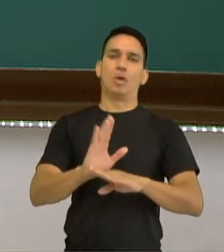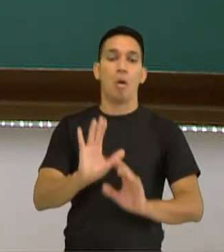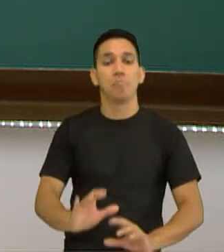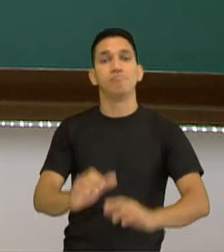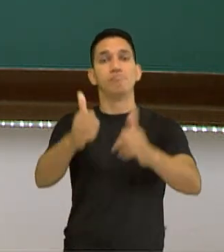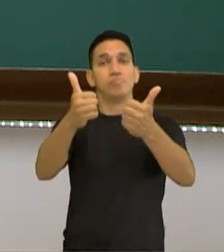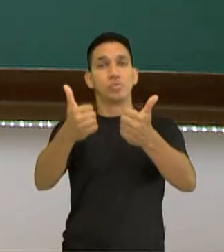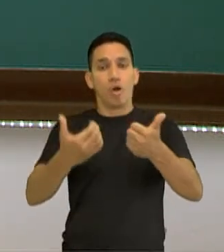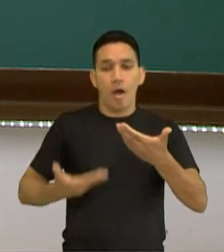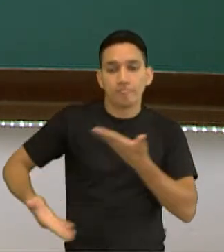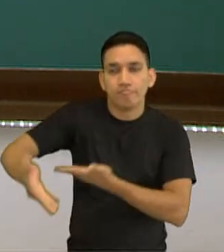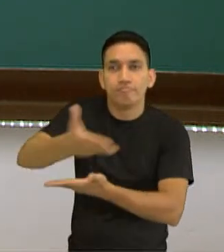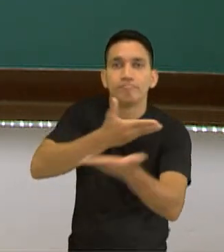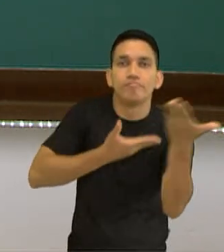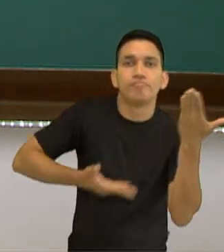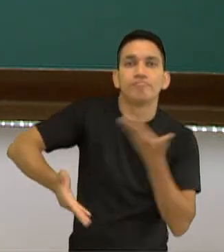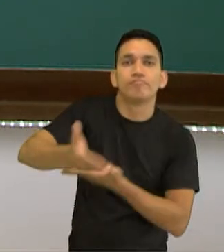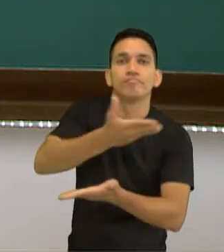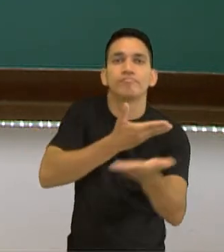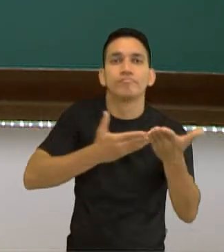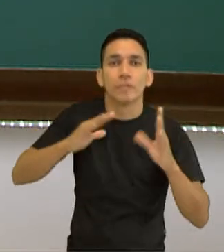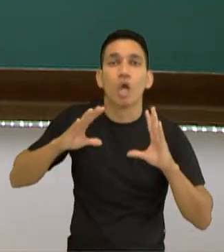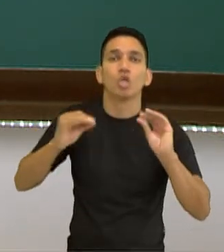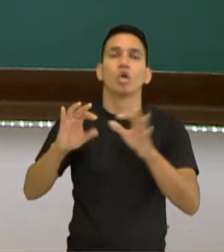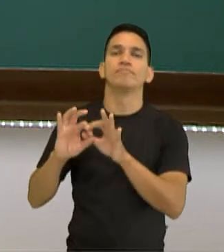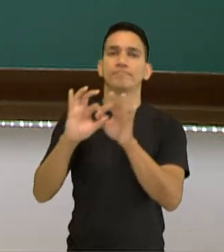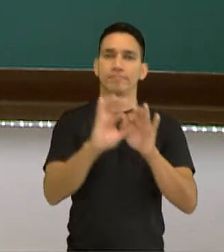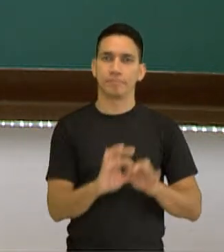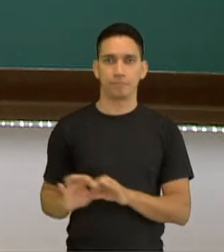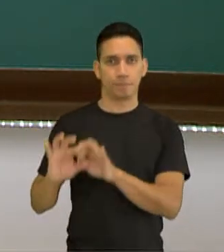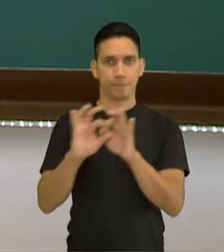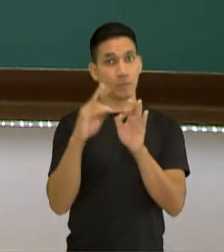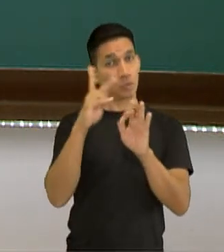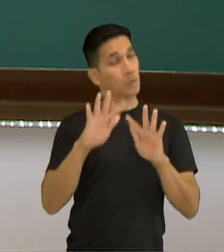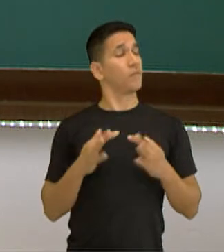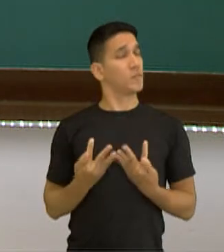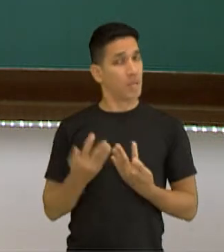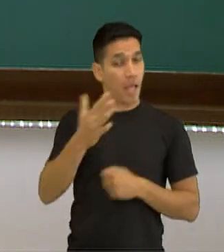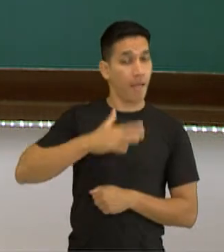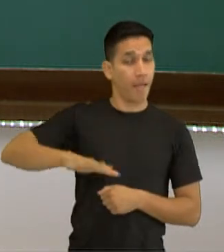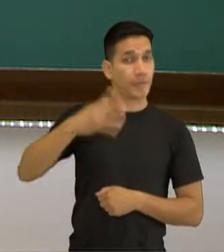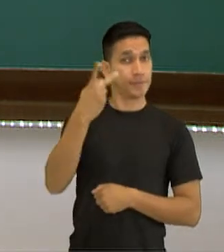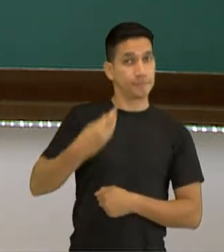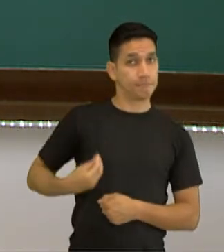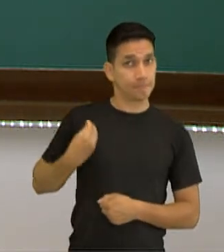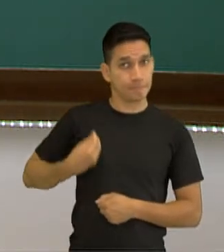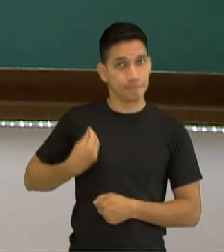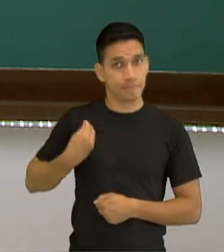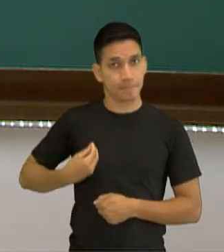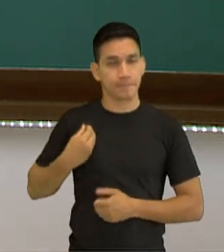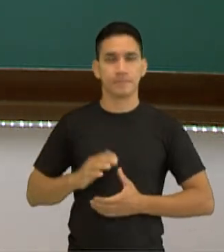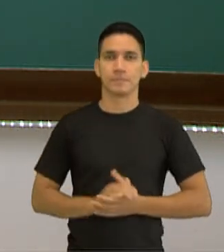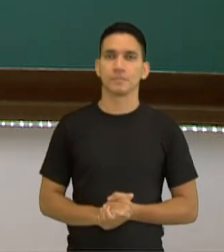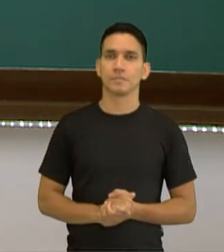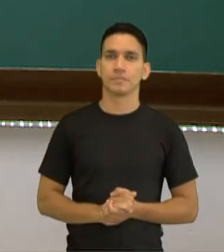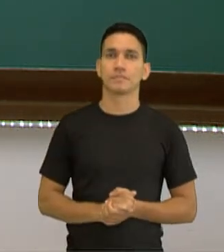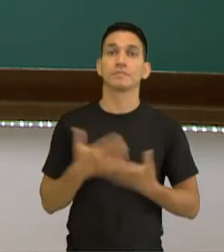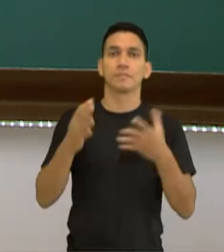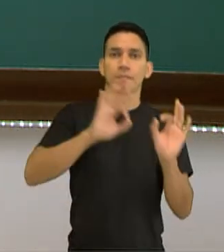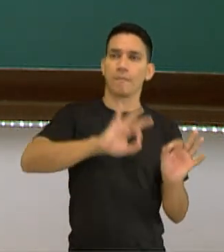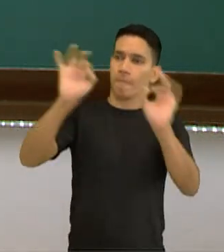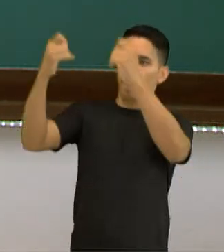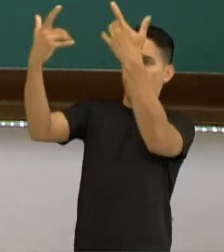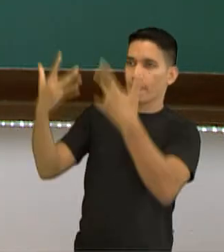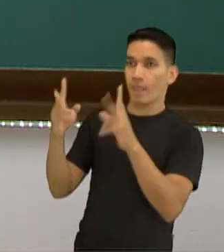andamento, na boa convivência, na convivência em harmonia da sua família, do ambiente onde você mora. Neste